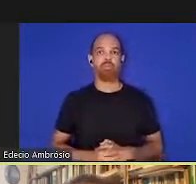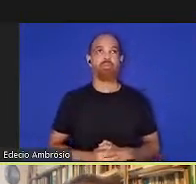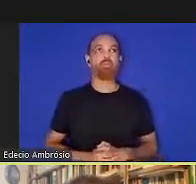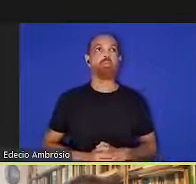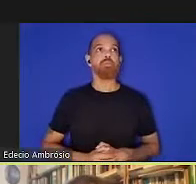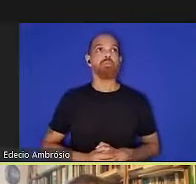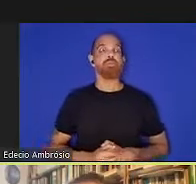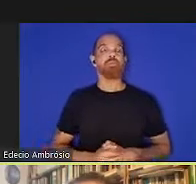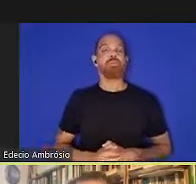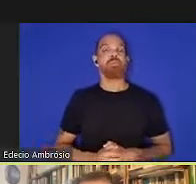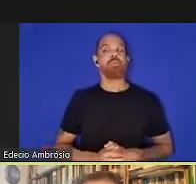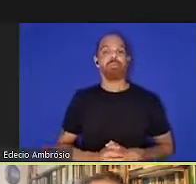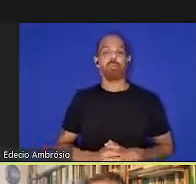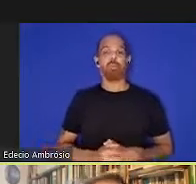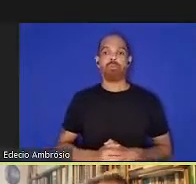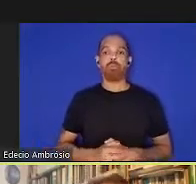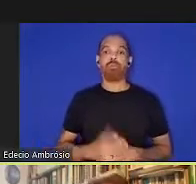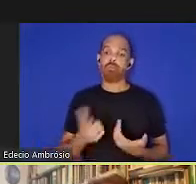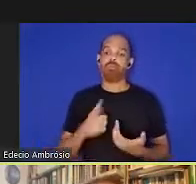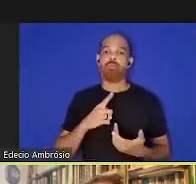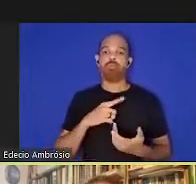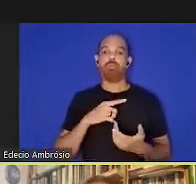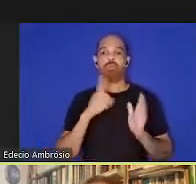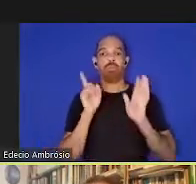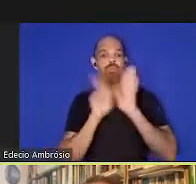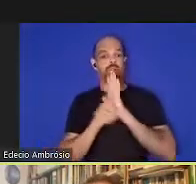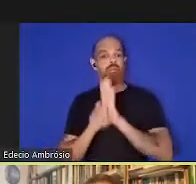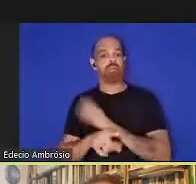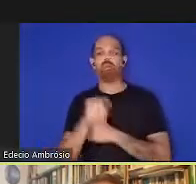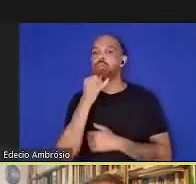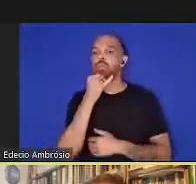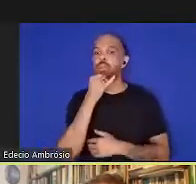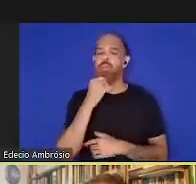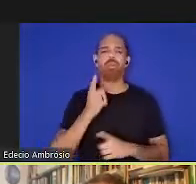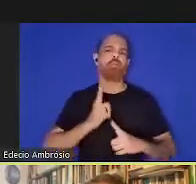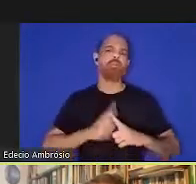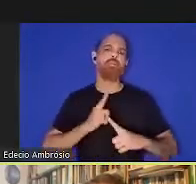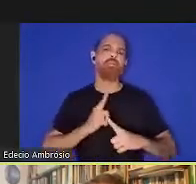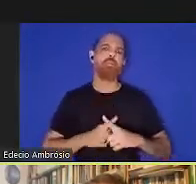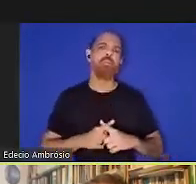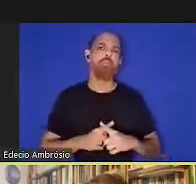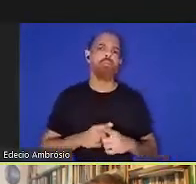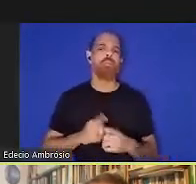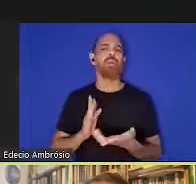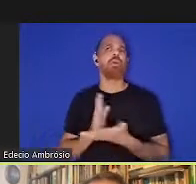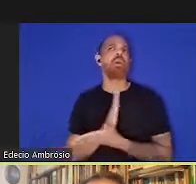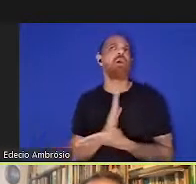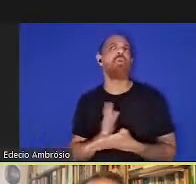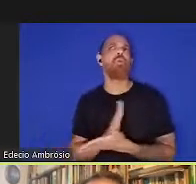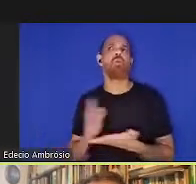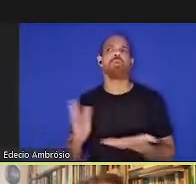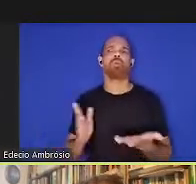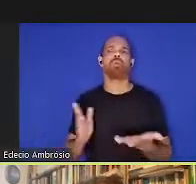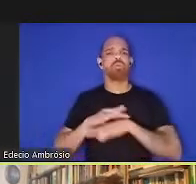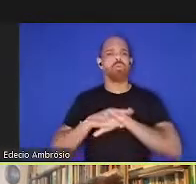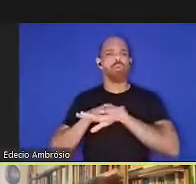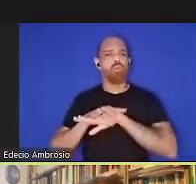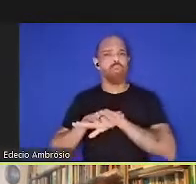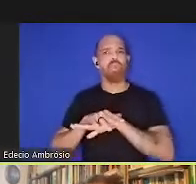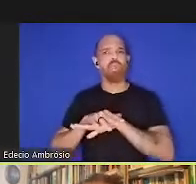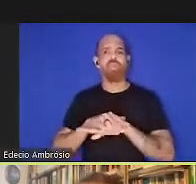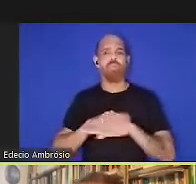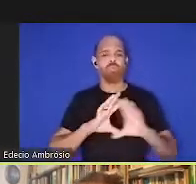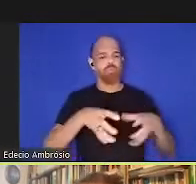Então, a gente tem uma série de perguntas como, por exemplo, por que que algumas doenças se agrupam de